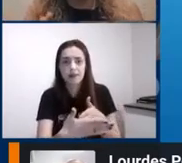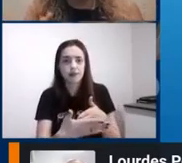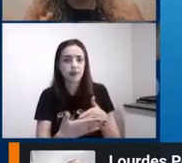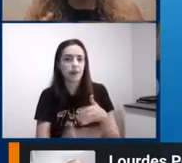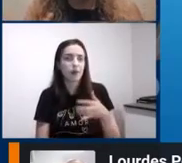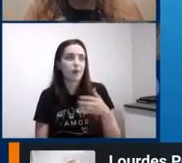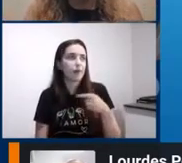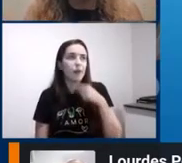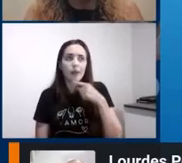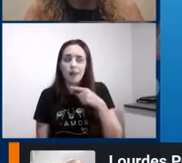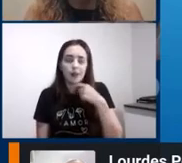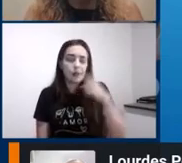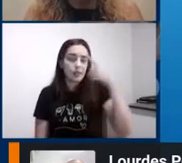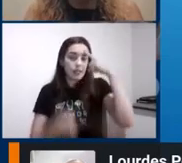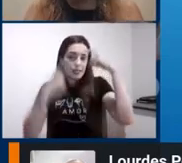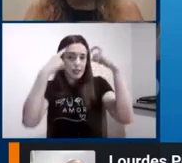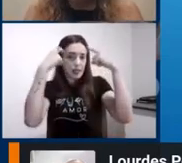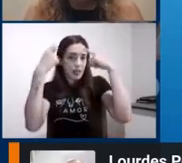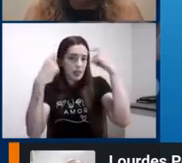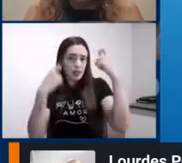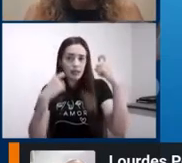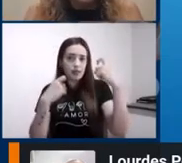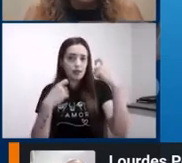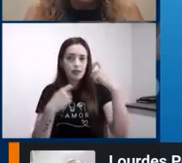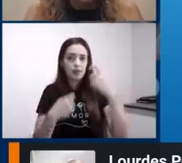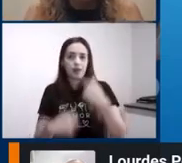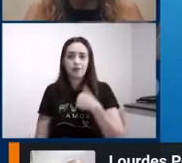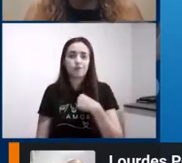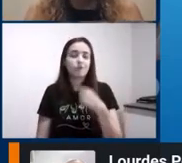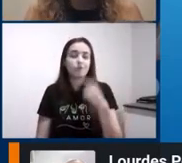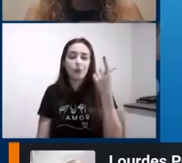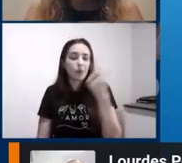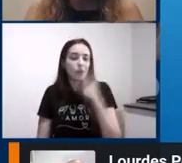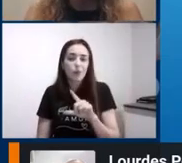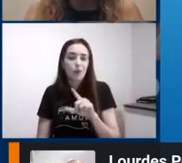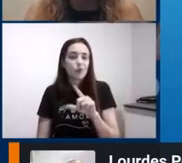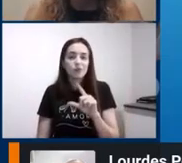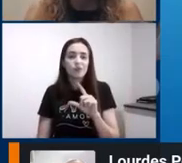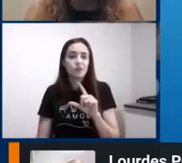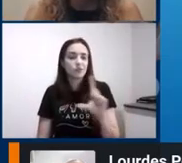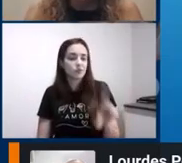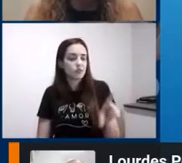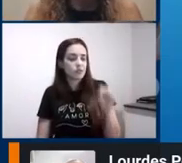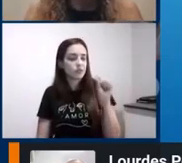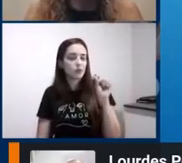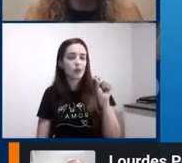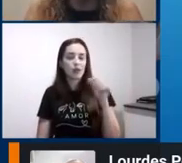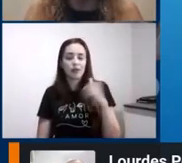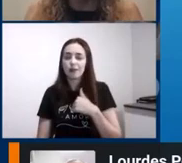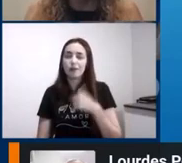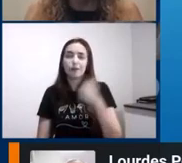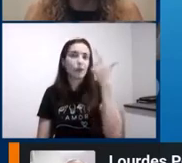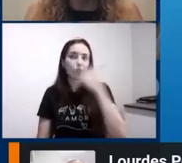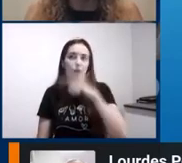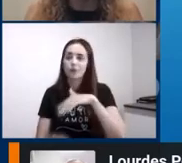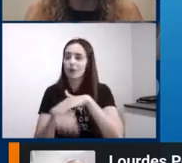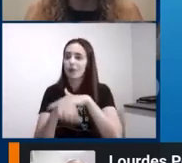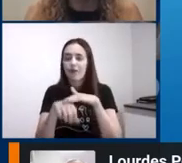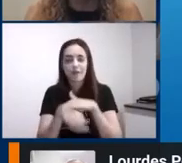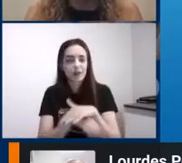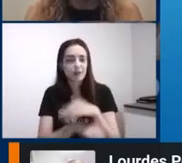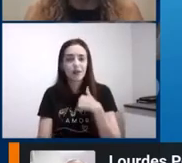eu posso parar de resolver problemas eu posso não conseguir ter flexibilidade mental eu posso não controlar